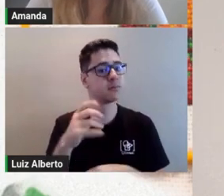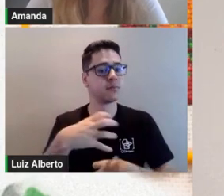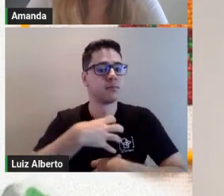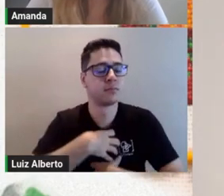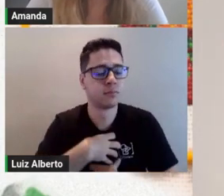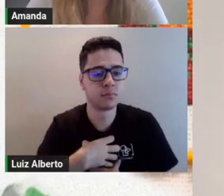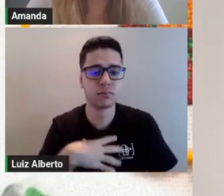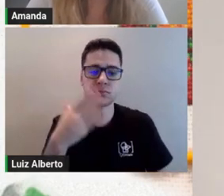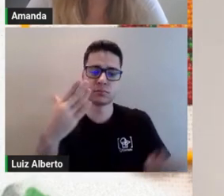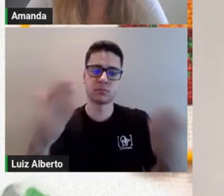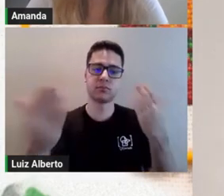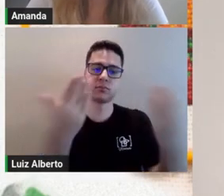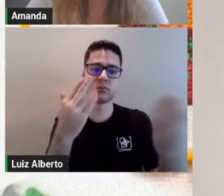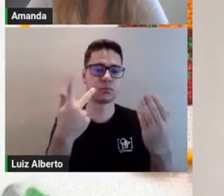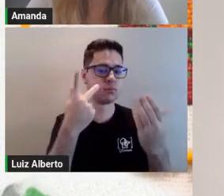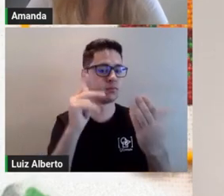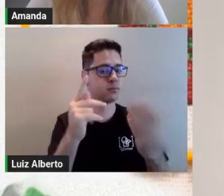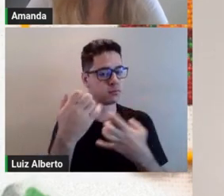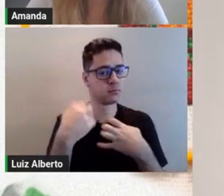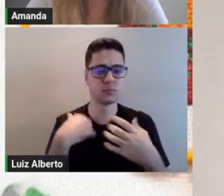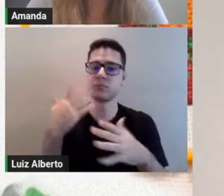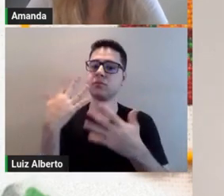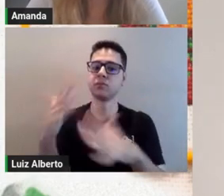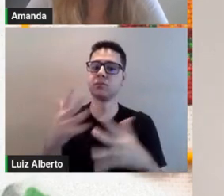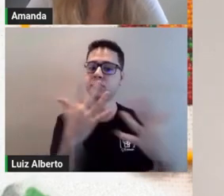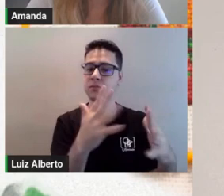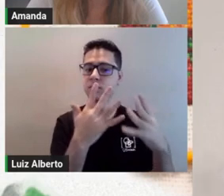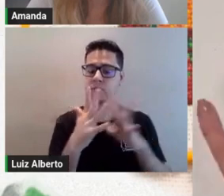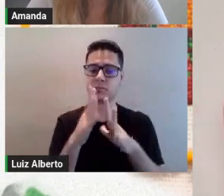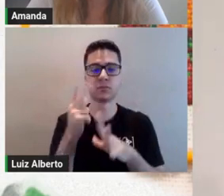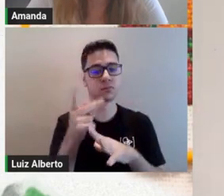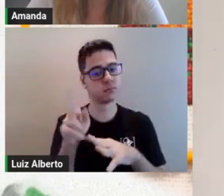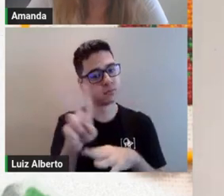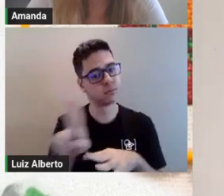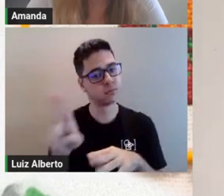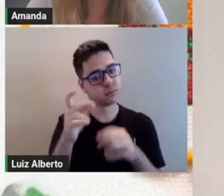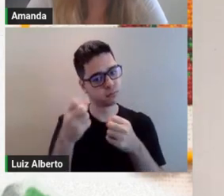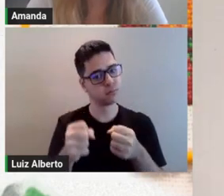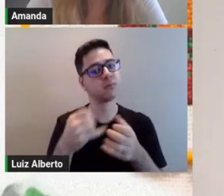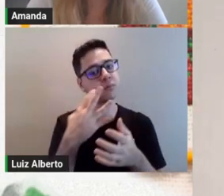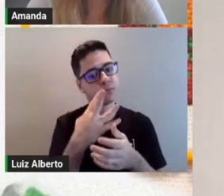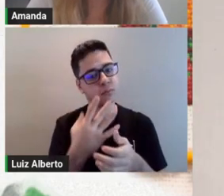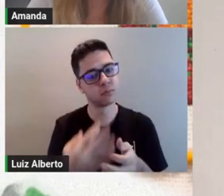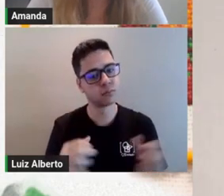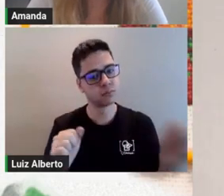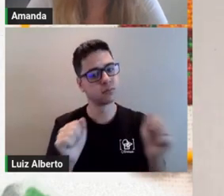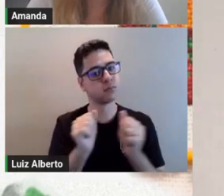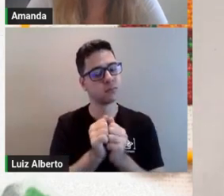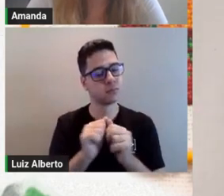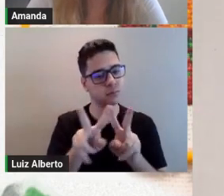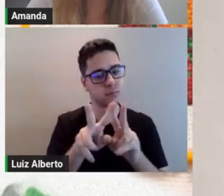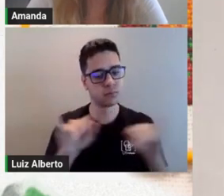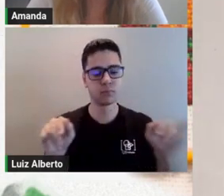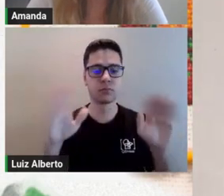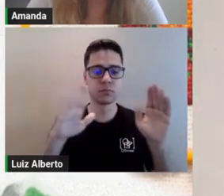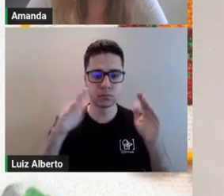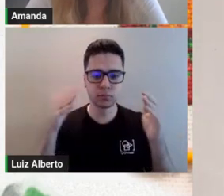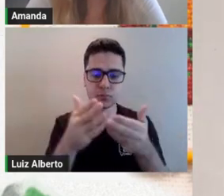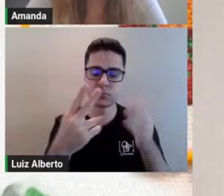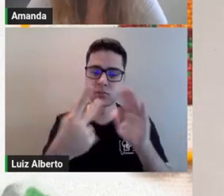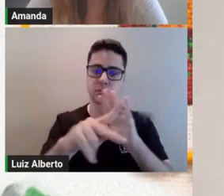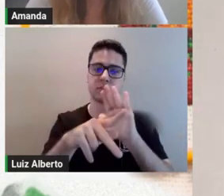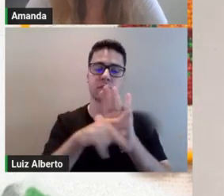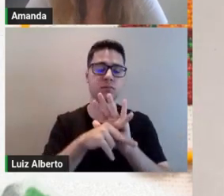contraste, você quer um destaque na sua peça, você pode usar essas cores juntas. E isso vai ser um ponto focal do seu bordado.